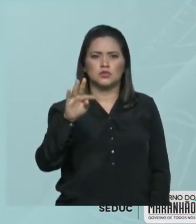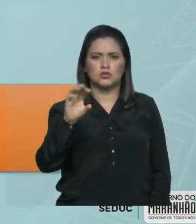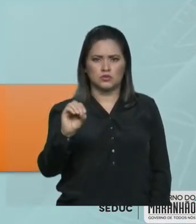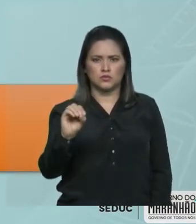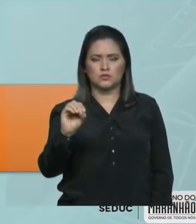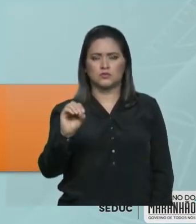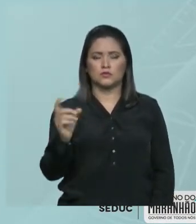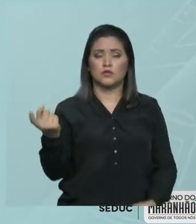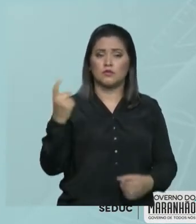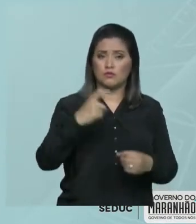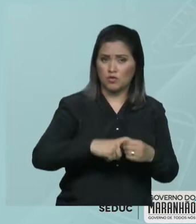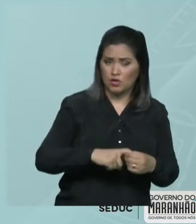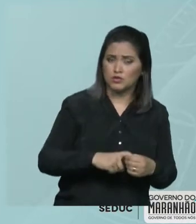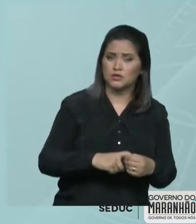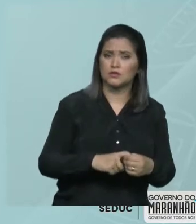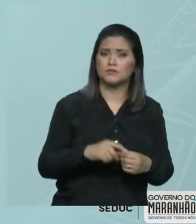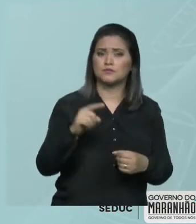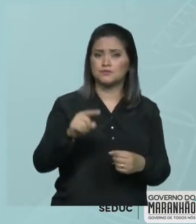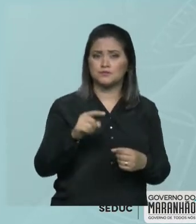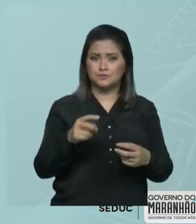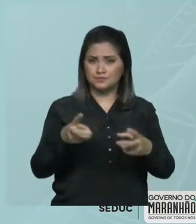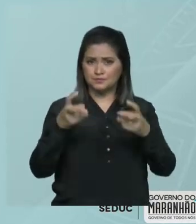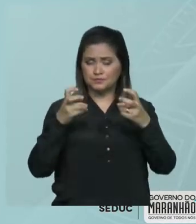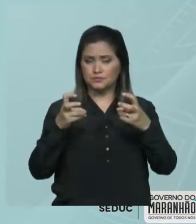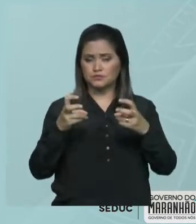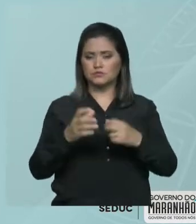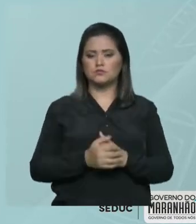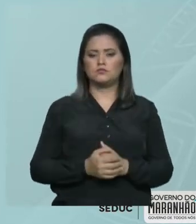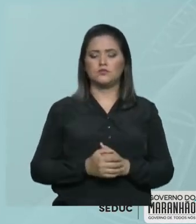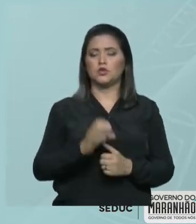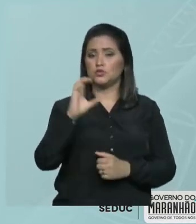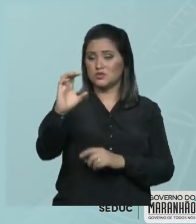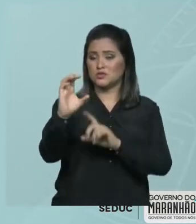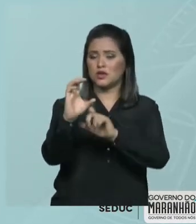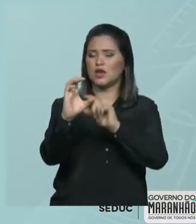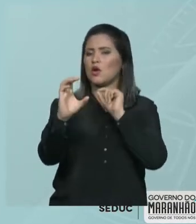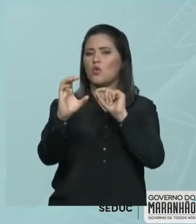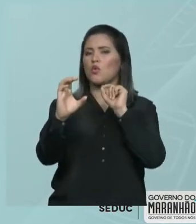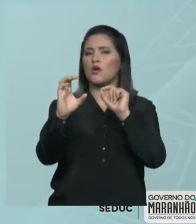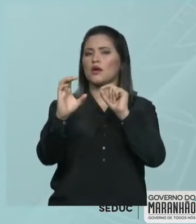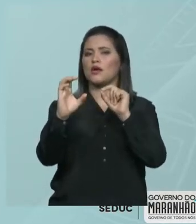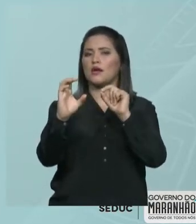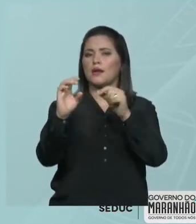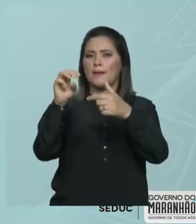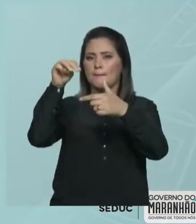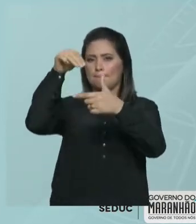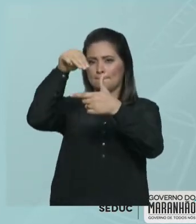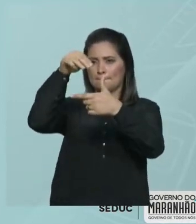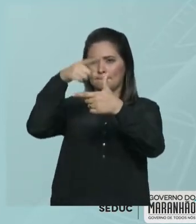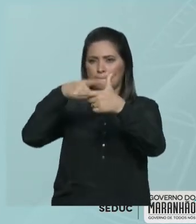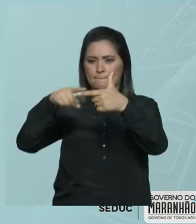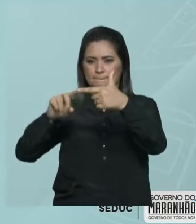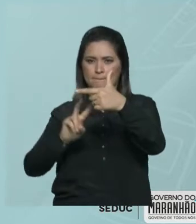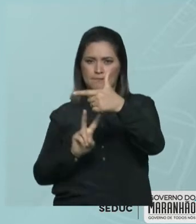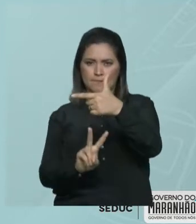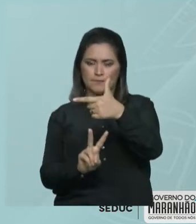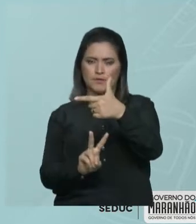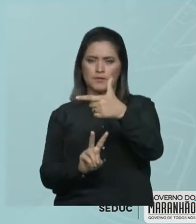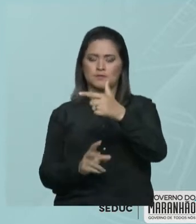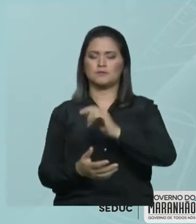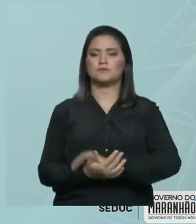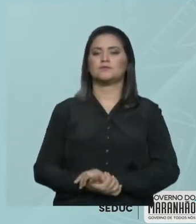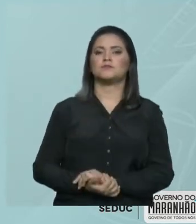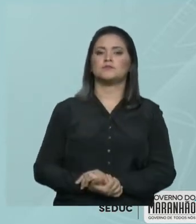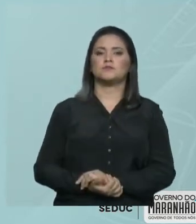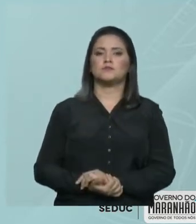Voltando aqui para você observar. A concentração comum é a massa do soluto pelo volume da solução. Então, nessa próxima questão,